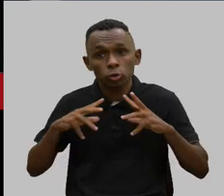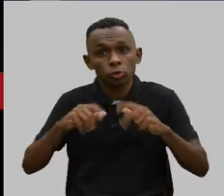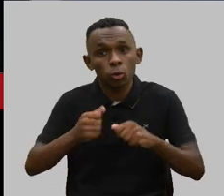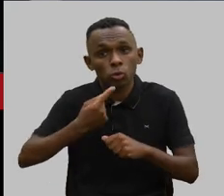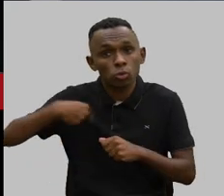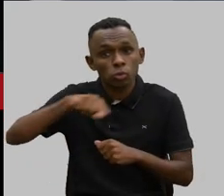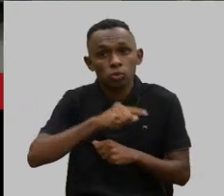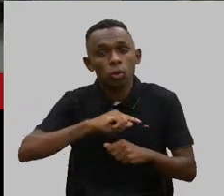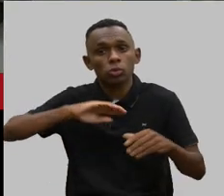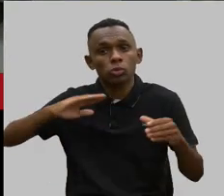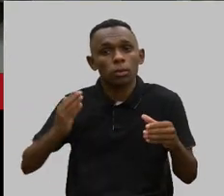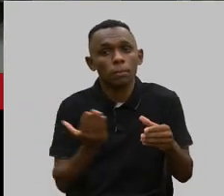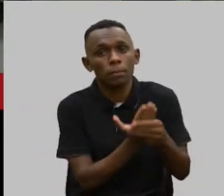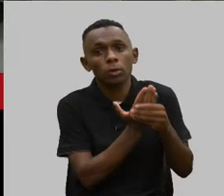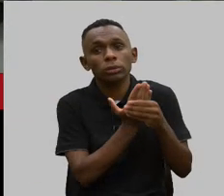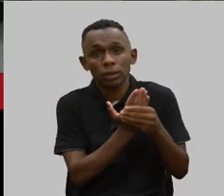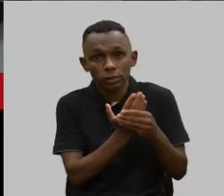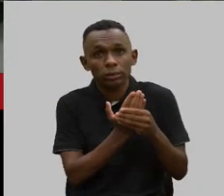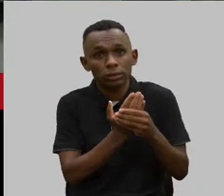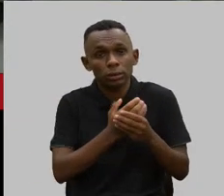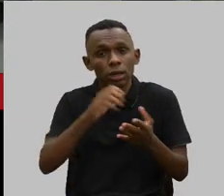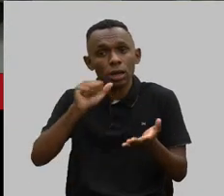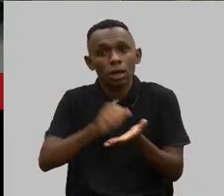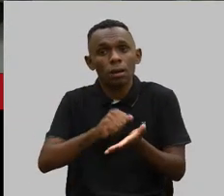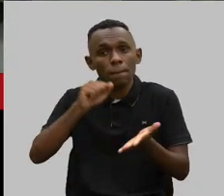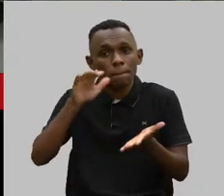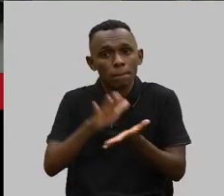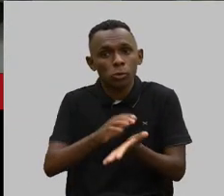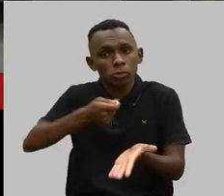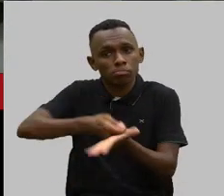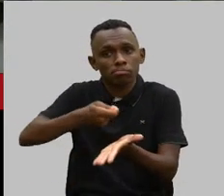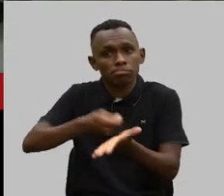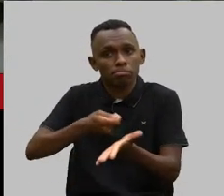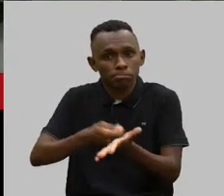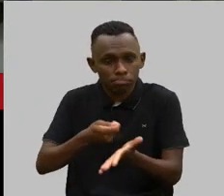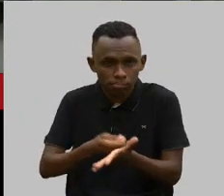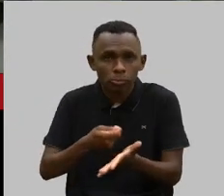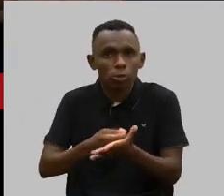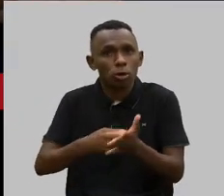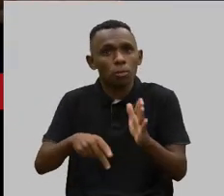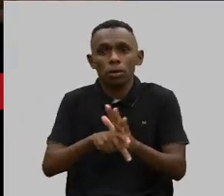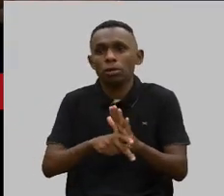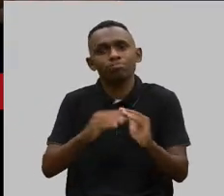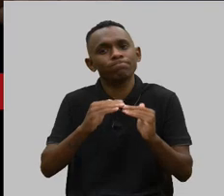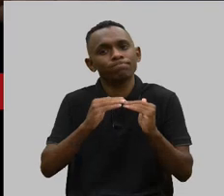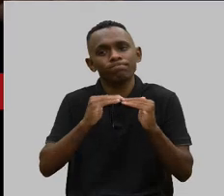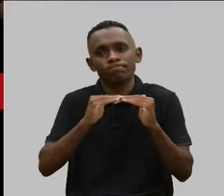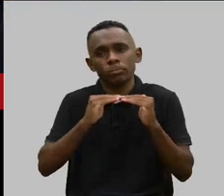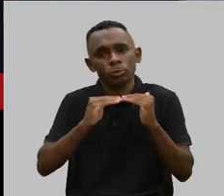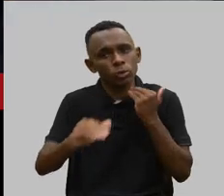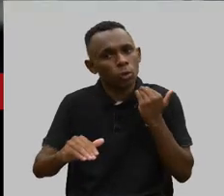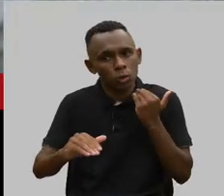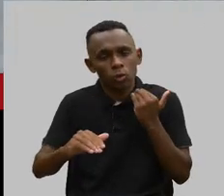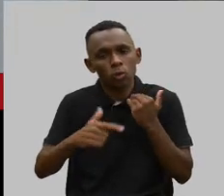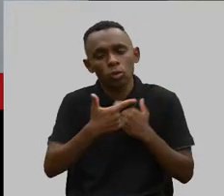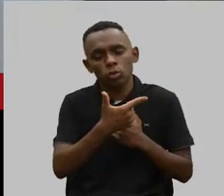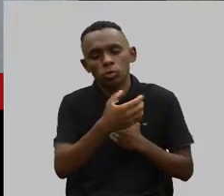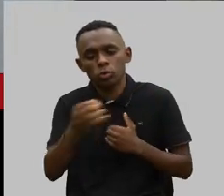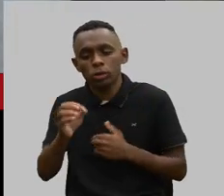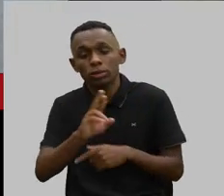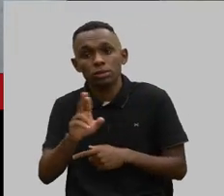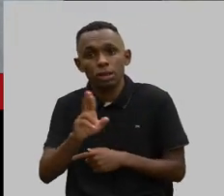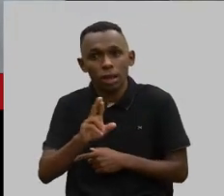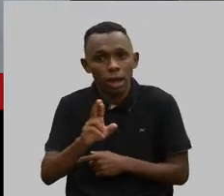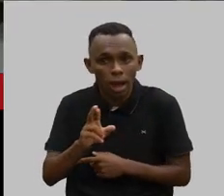processos, as multas arbitradas por descumprimento de 200 reais, de